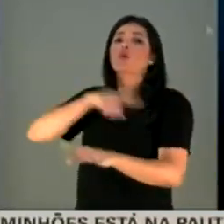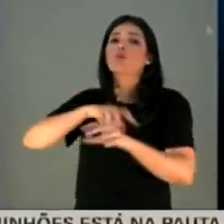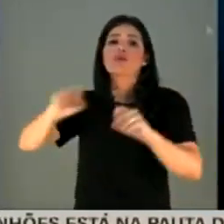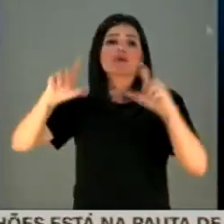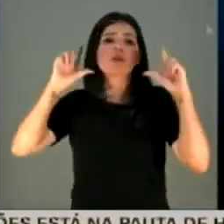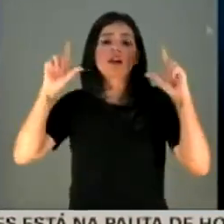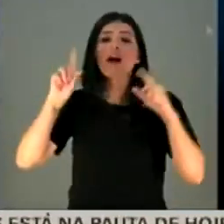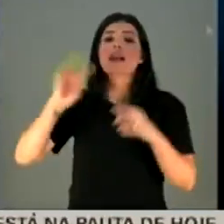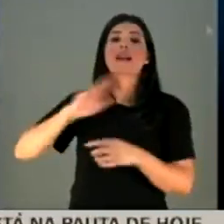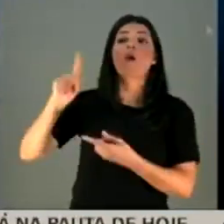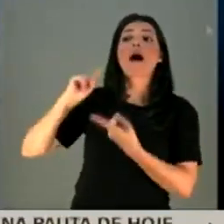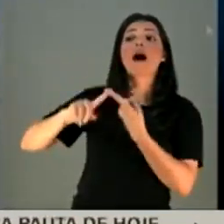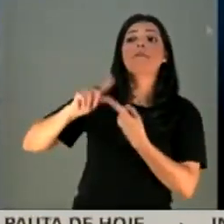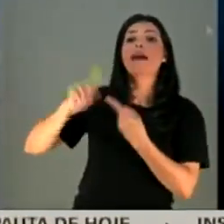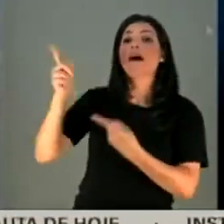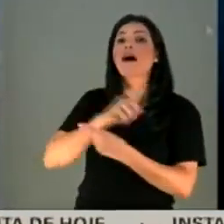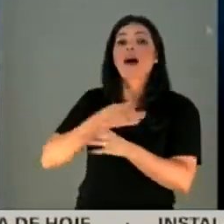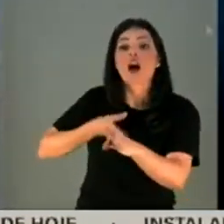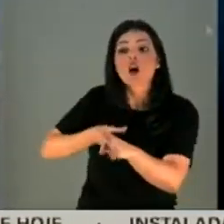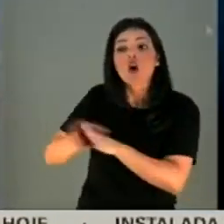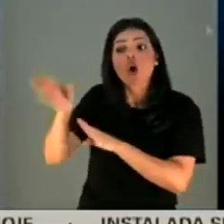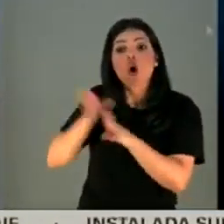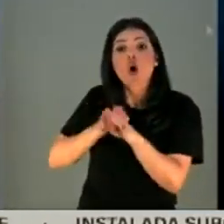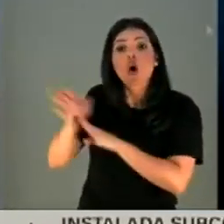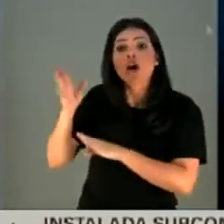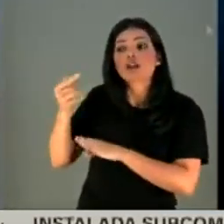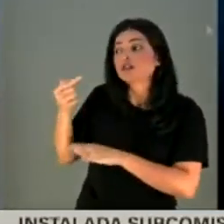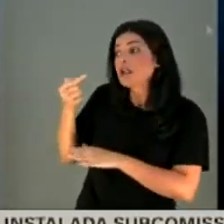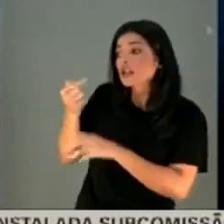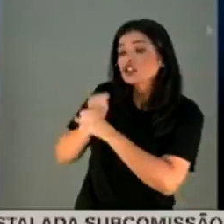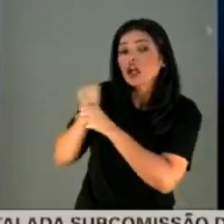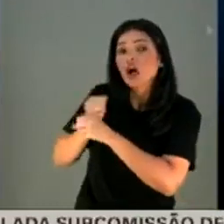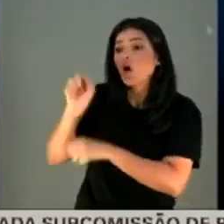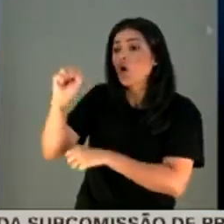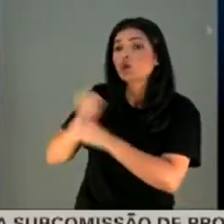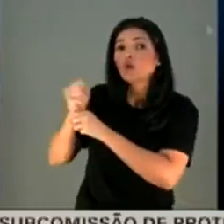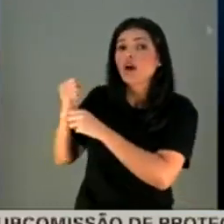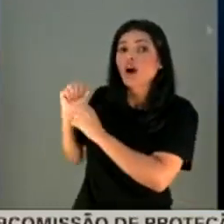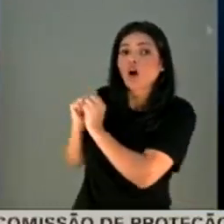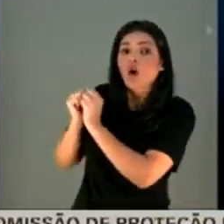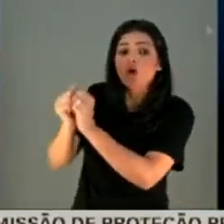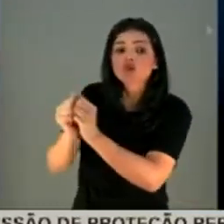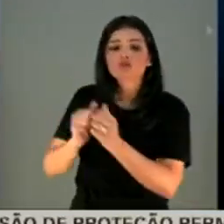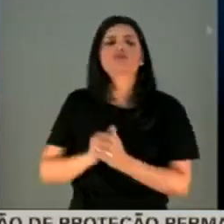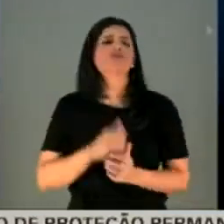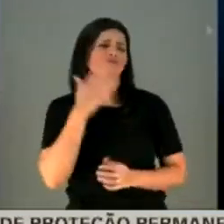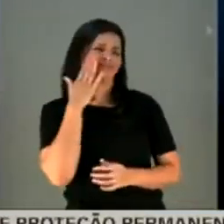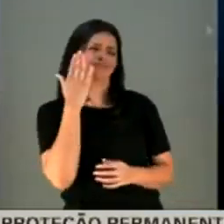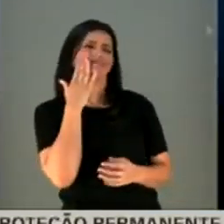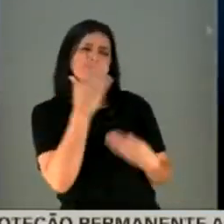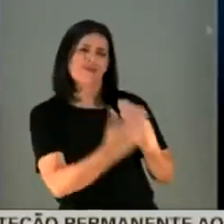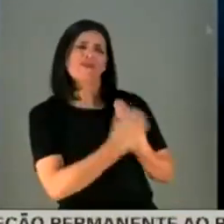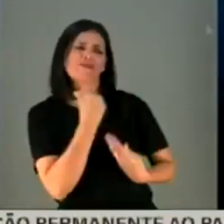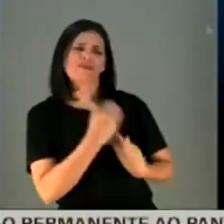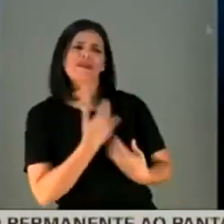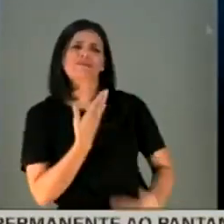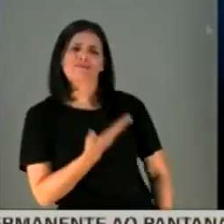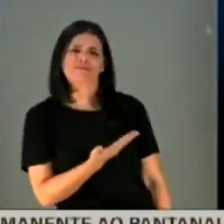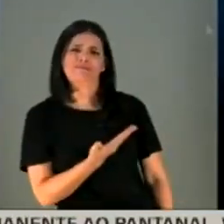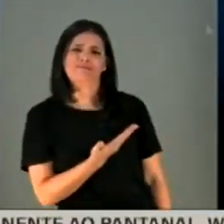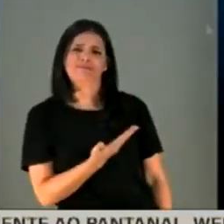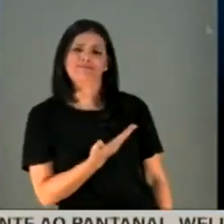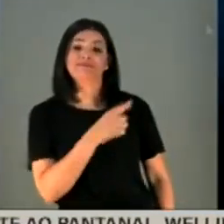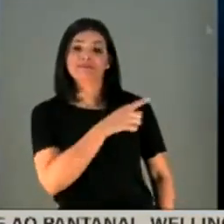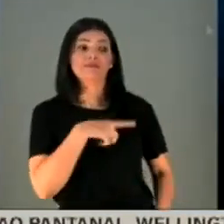Isso não é ameaça, cara. Isso é conselho de quem ficou com você nos últimos 7, 8 anos, velho. Isso aí é um conselho. O do Antônio Wong foi